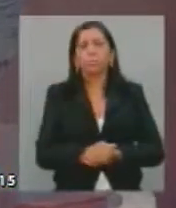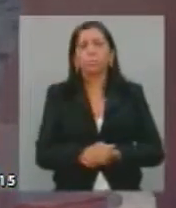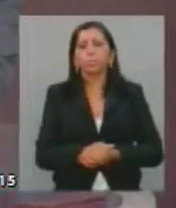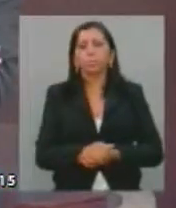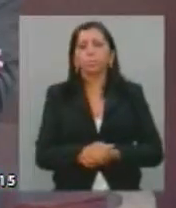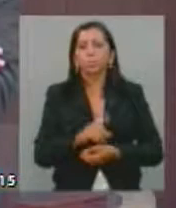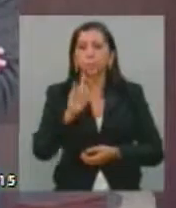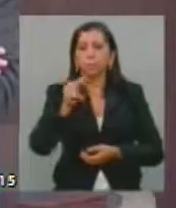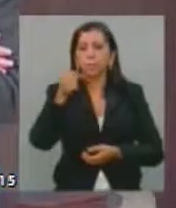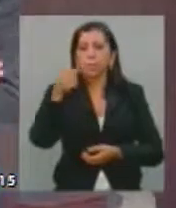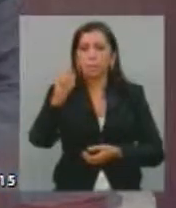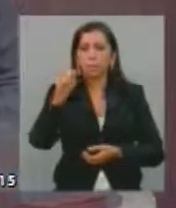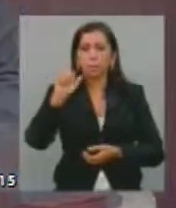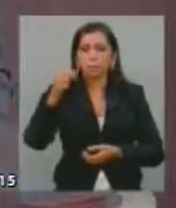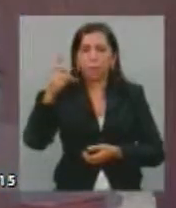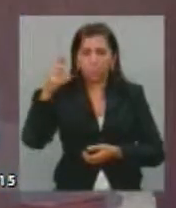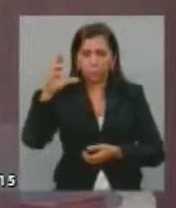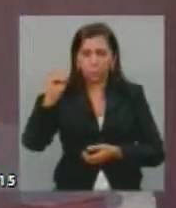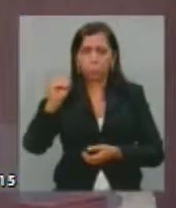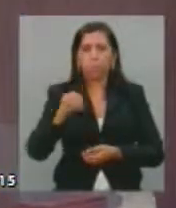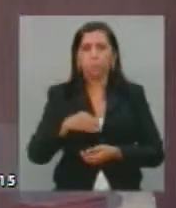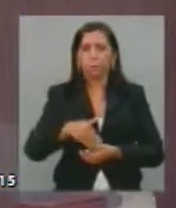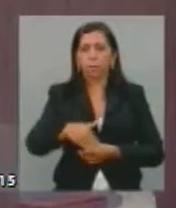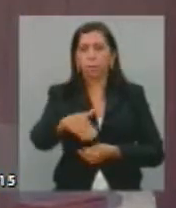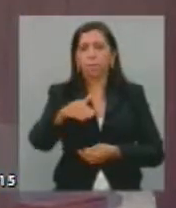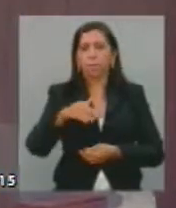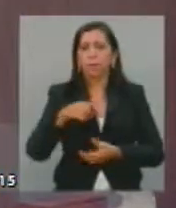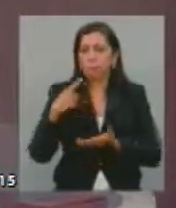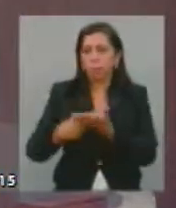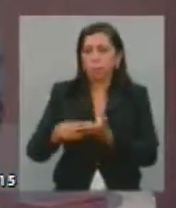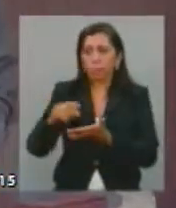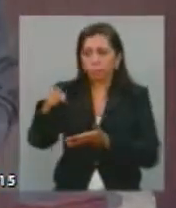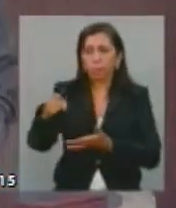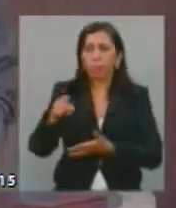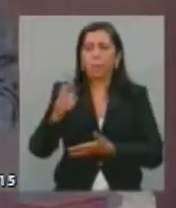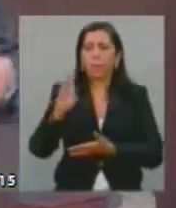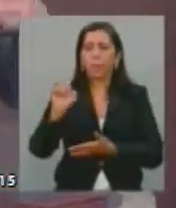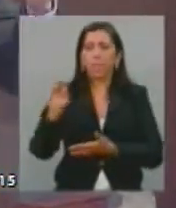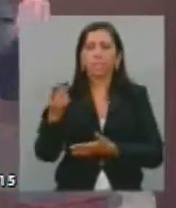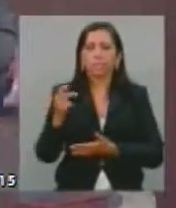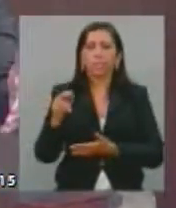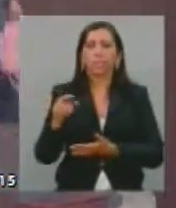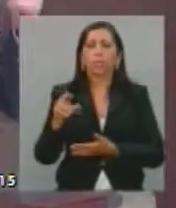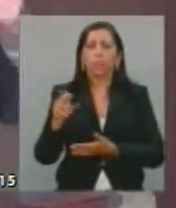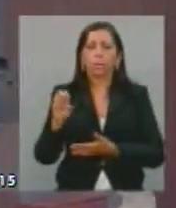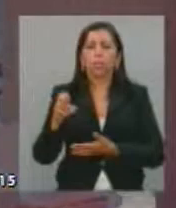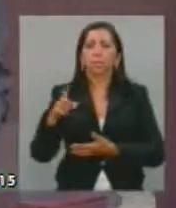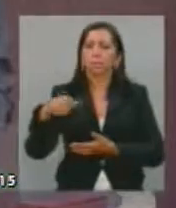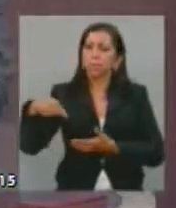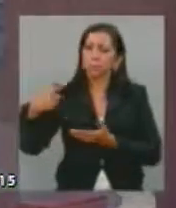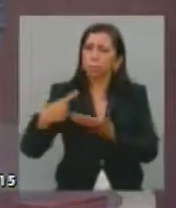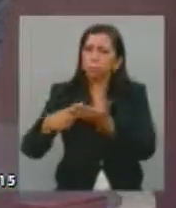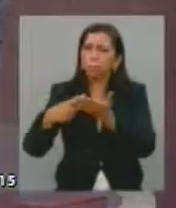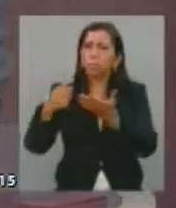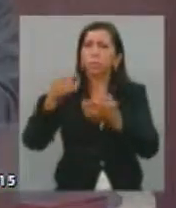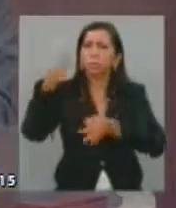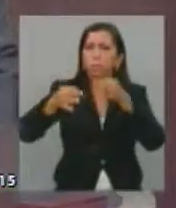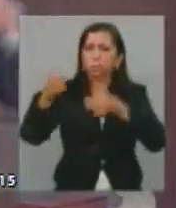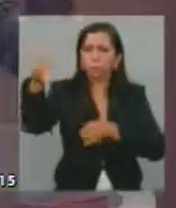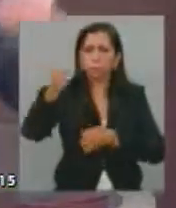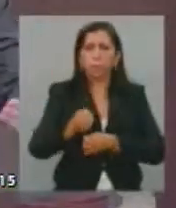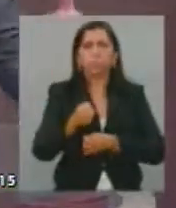que no dia 17 de março, estou combinando a data com a deputada Beth Rose, façamos uma audiência em se junte o judiciário, o